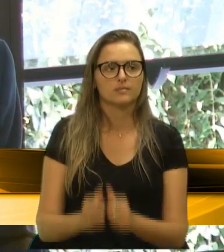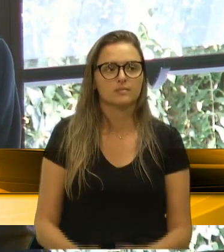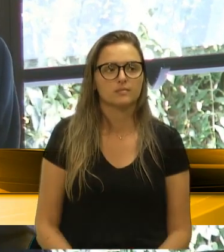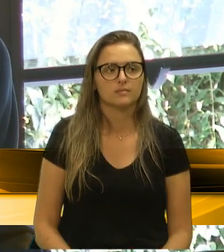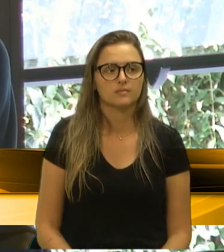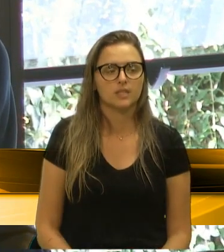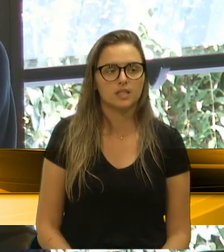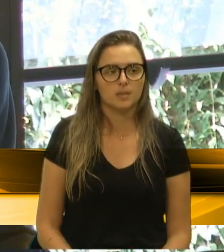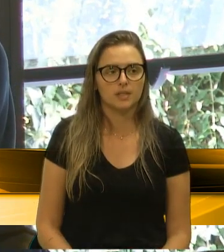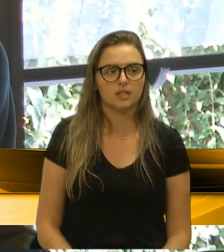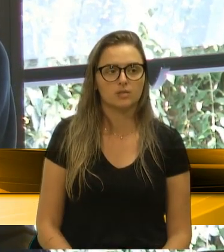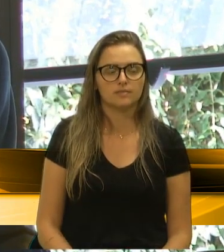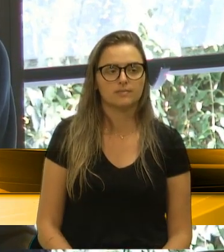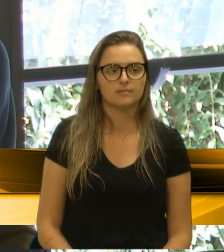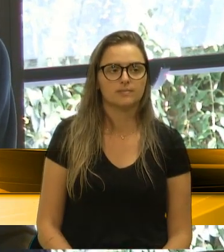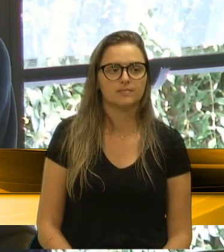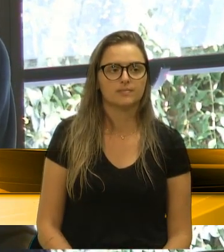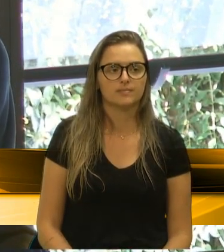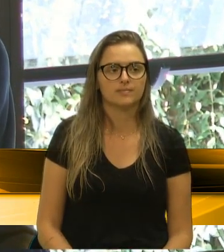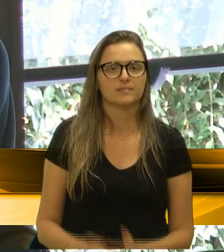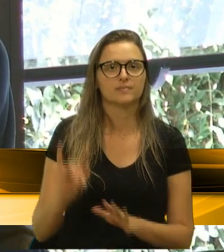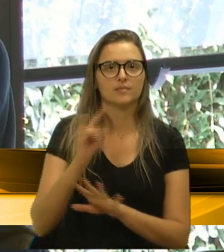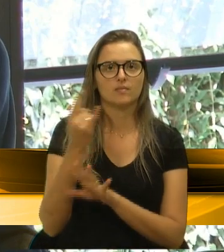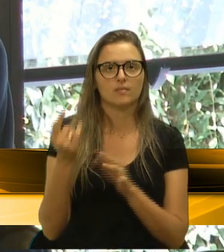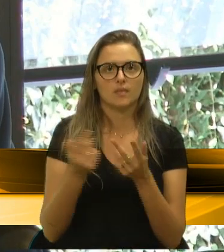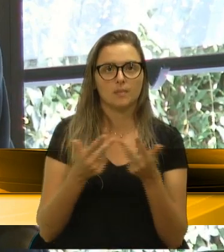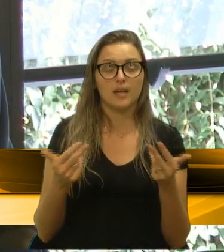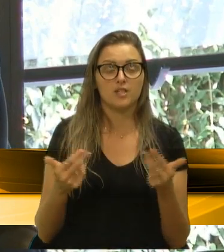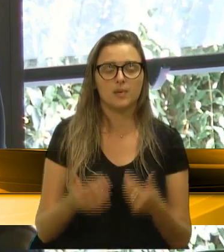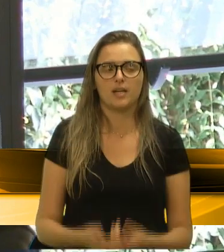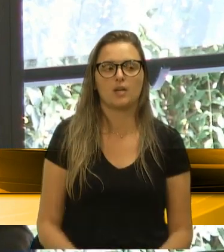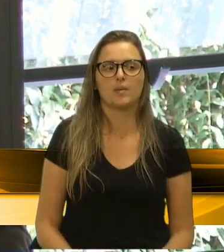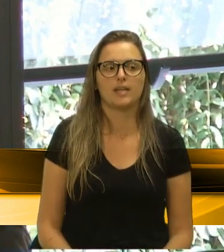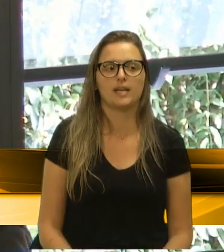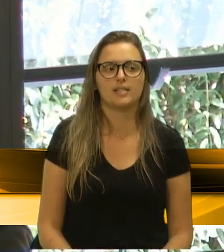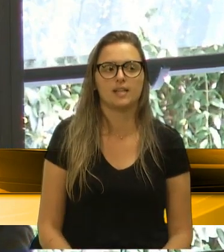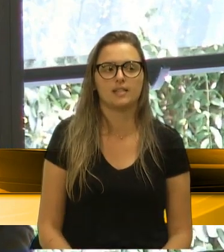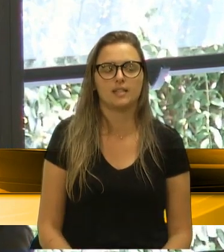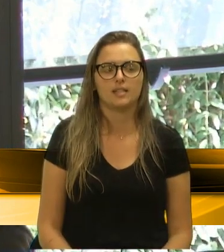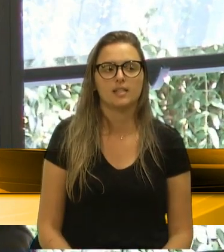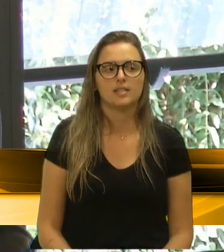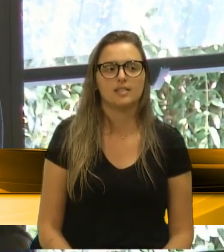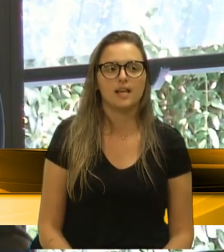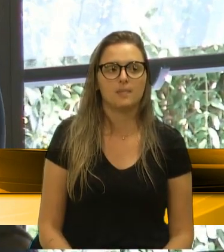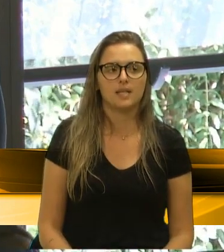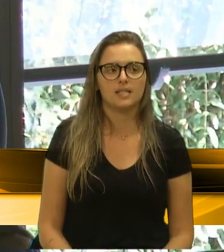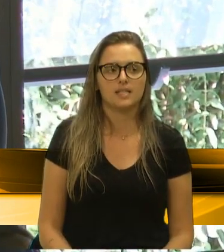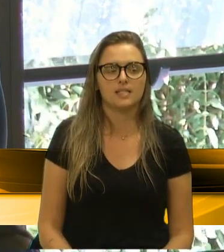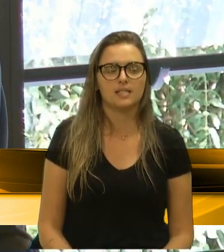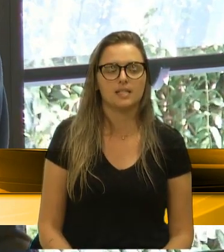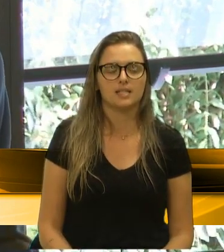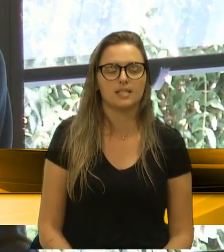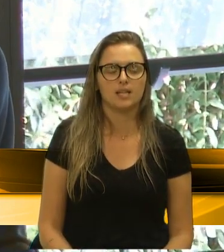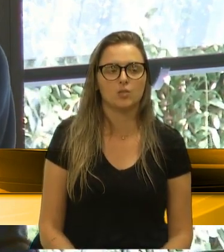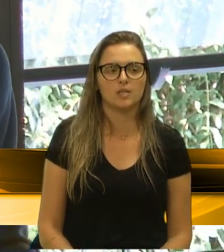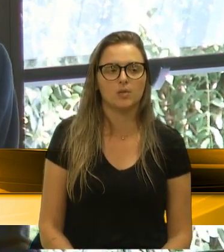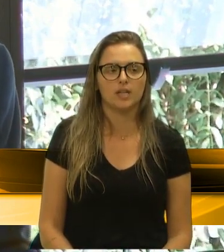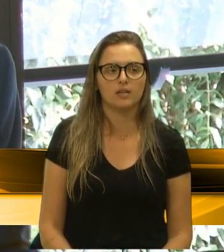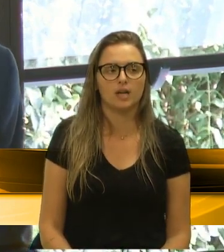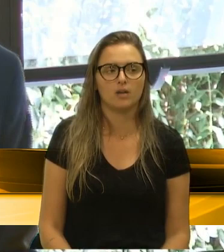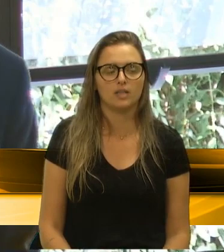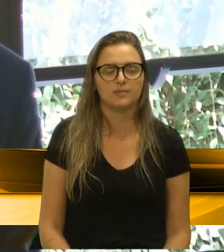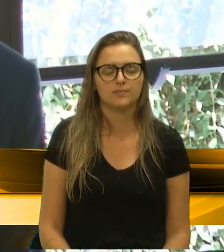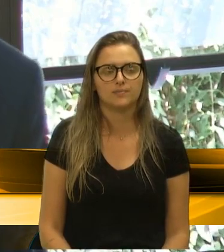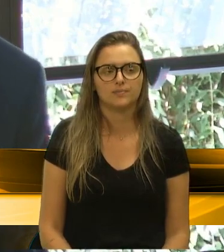Por último, dizer que a gente também não descuide com a dengue. Eu observo que o